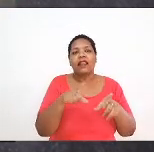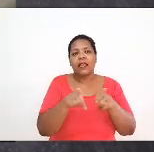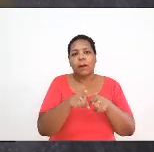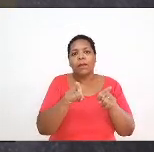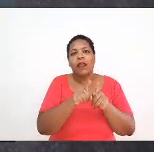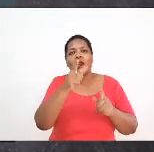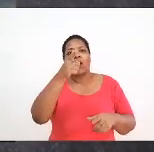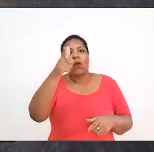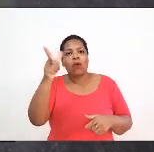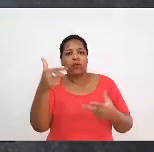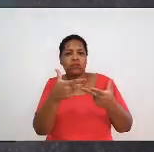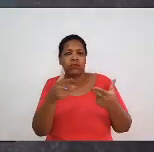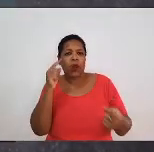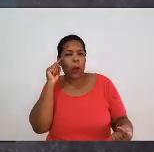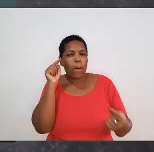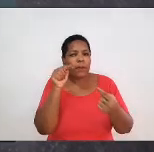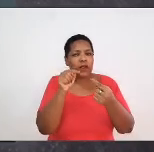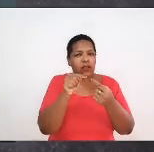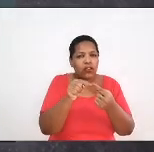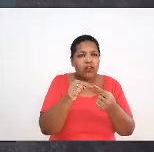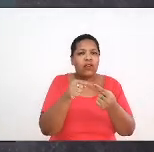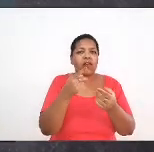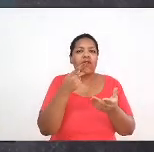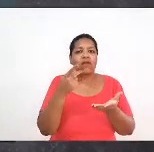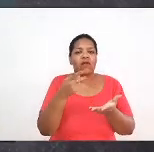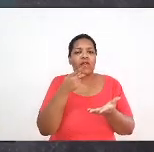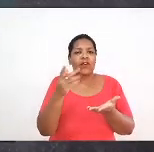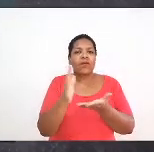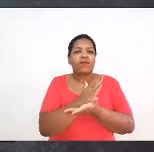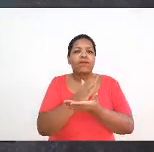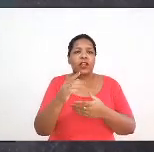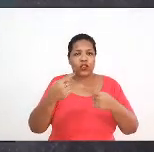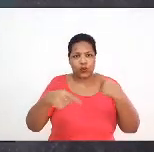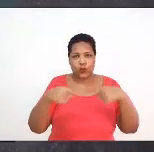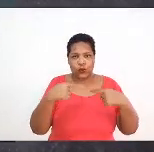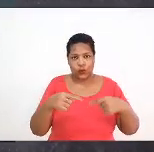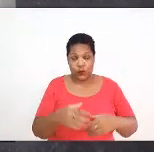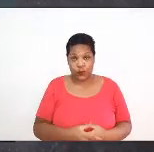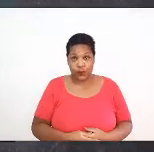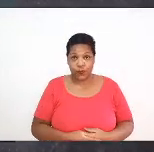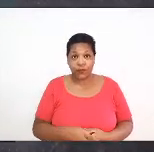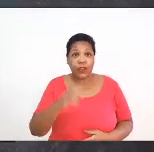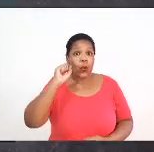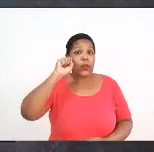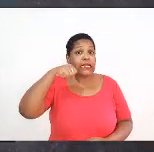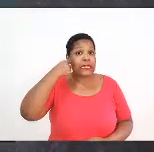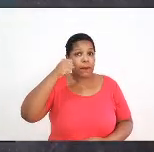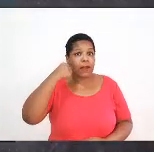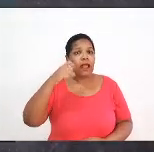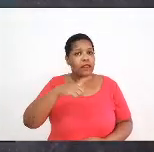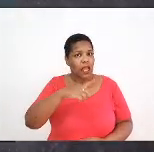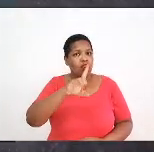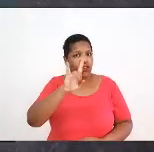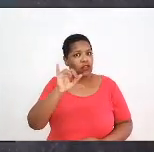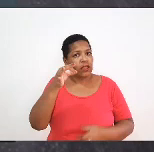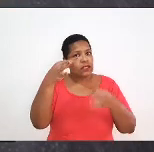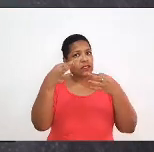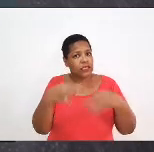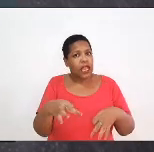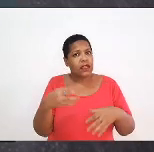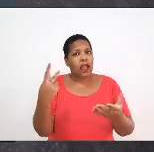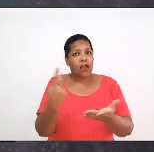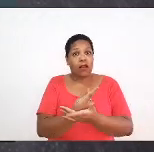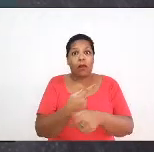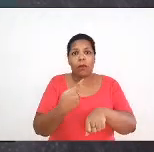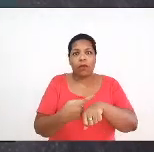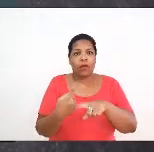de nortear um pouco essas discussões. Esses seminários, eles têm data para acontecer, porque o nosso tempo é extremamente